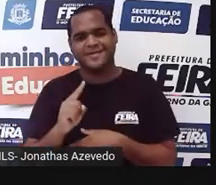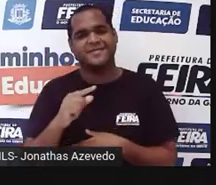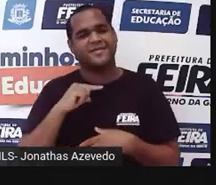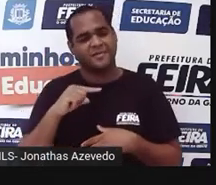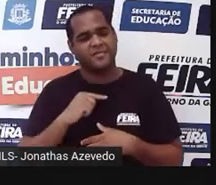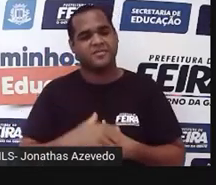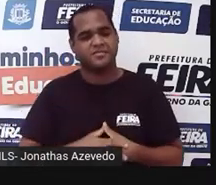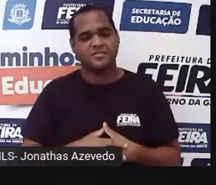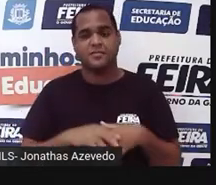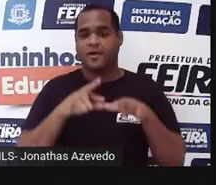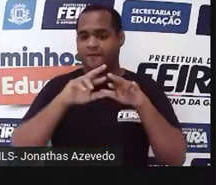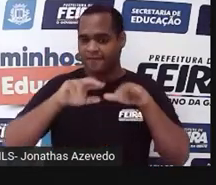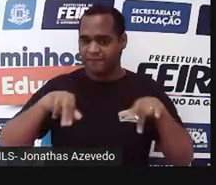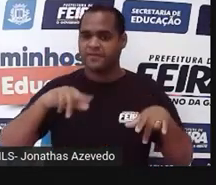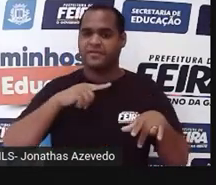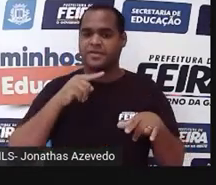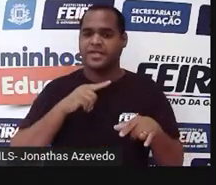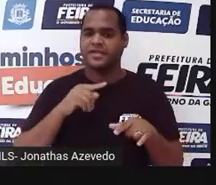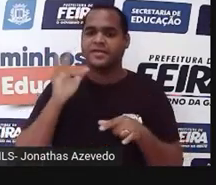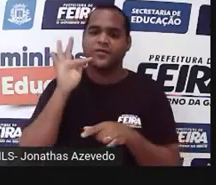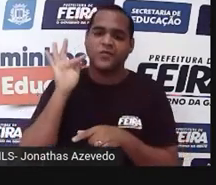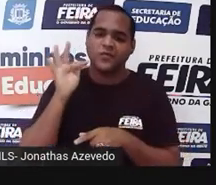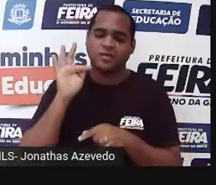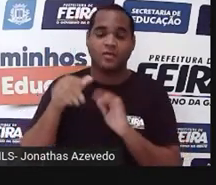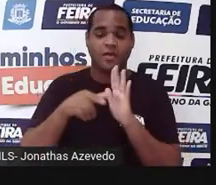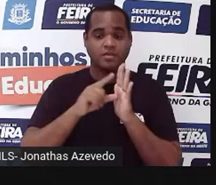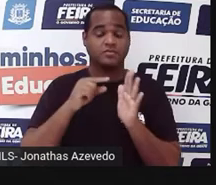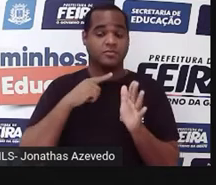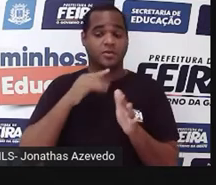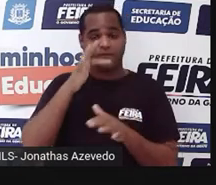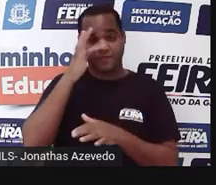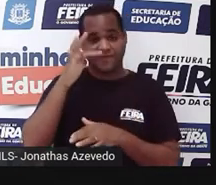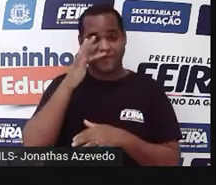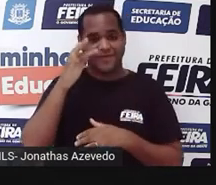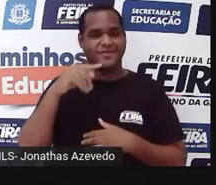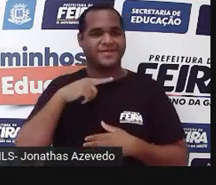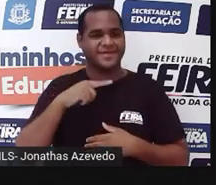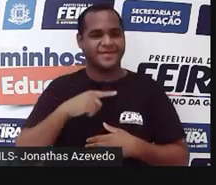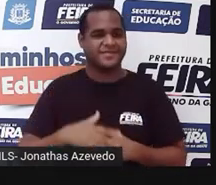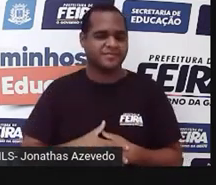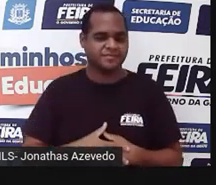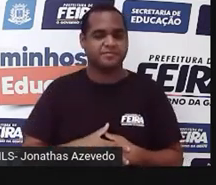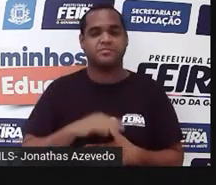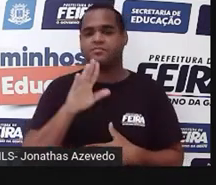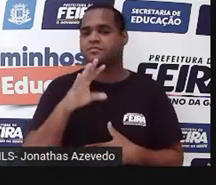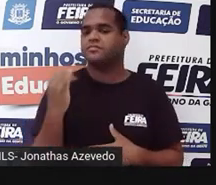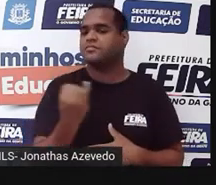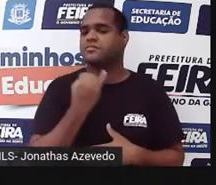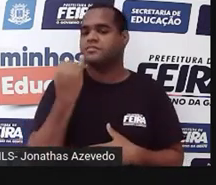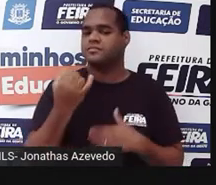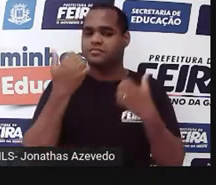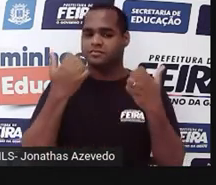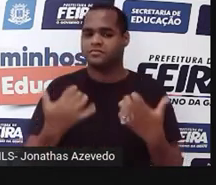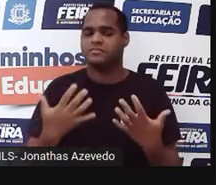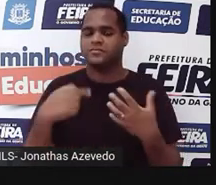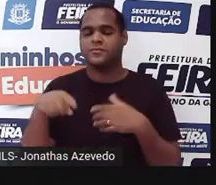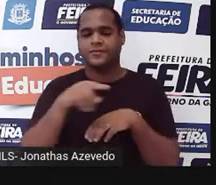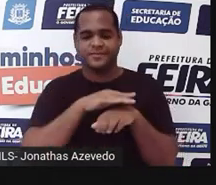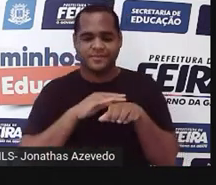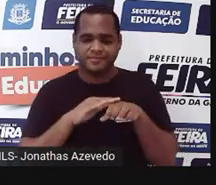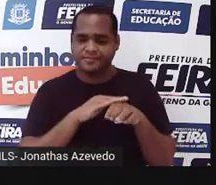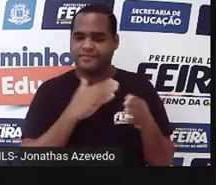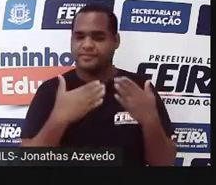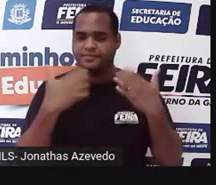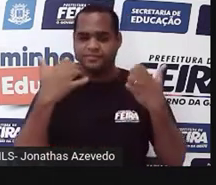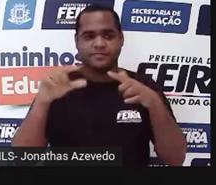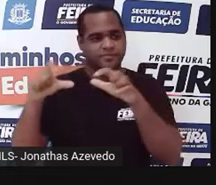né? Então, todo fruto que a gente come hoje, ele foi flor algum outro dia. Agora, uma coisa interessante pra gente conversar aqui. Em